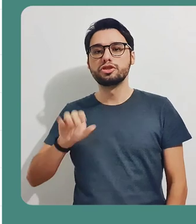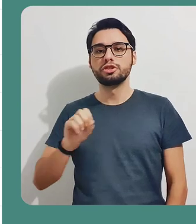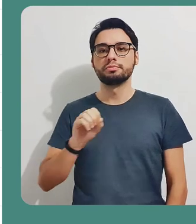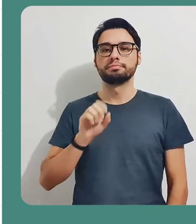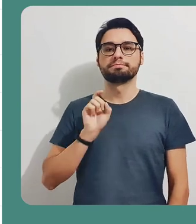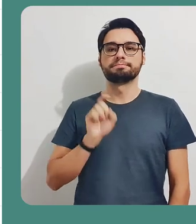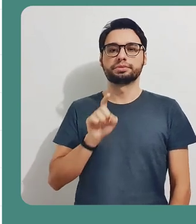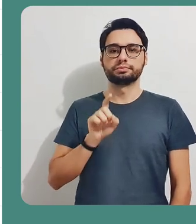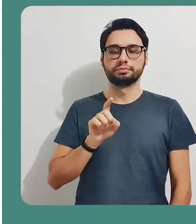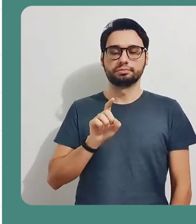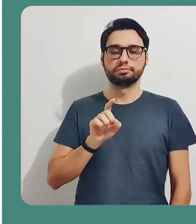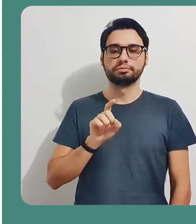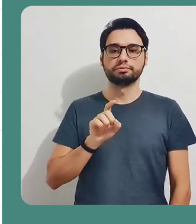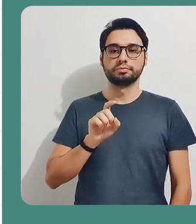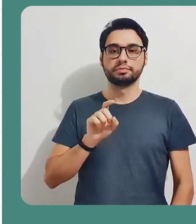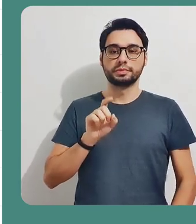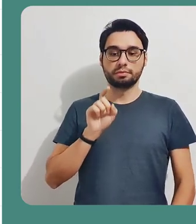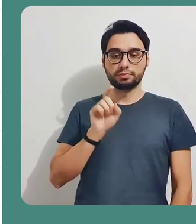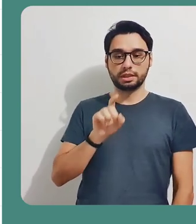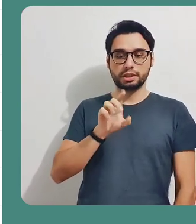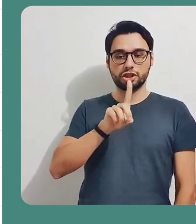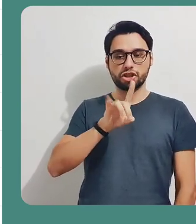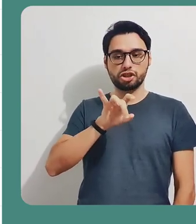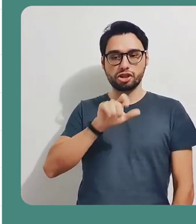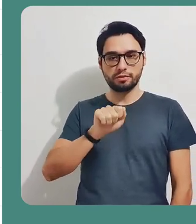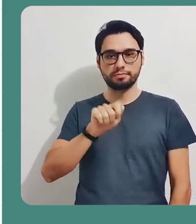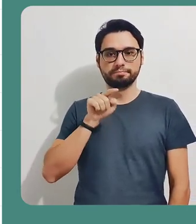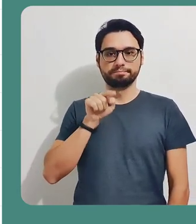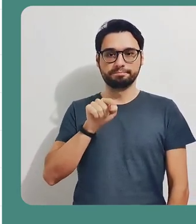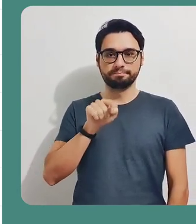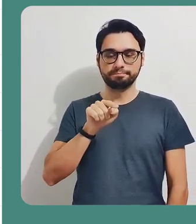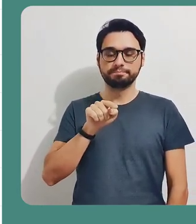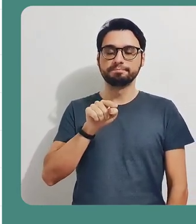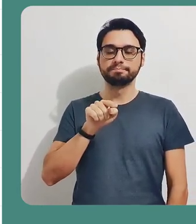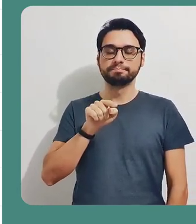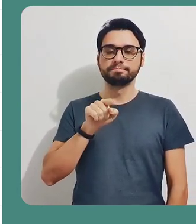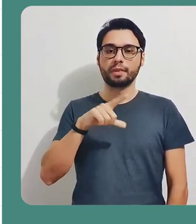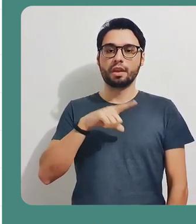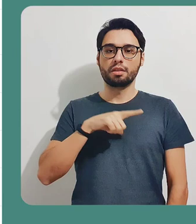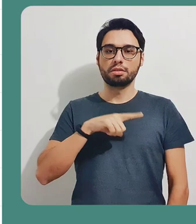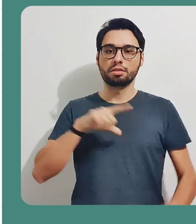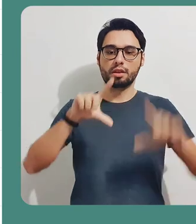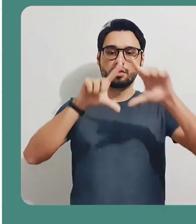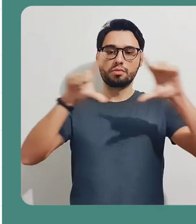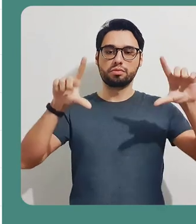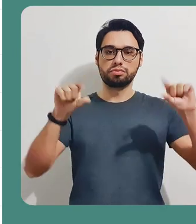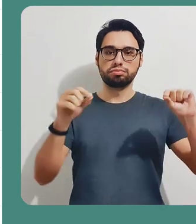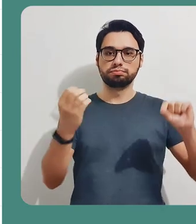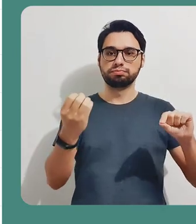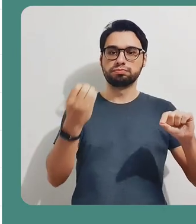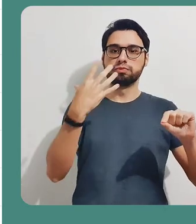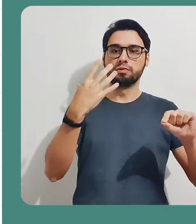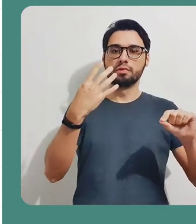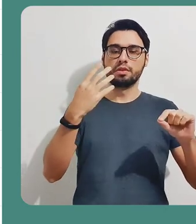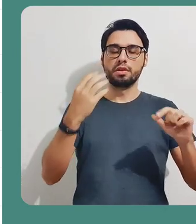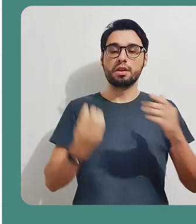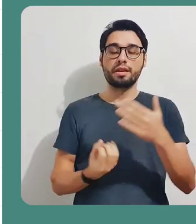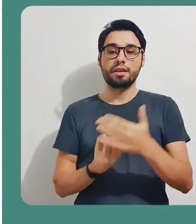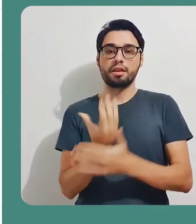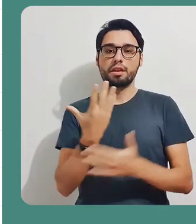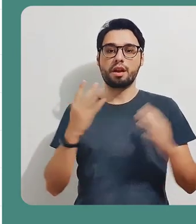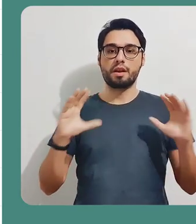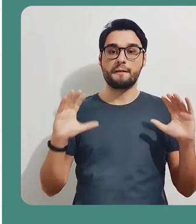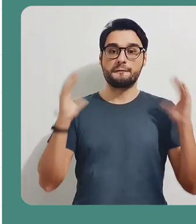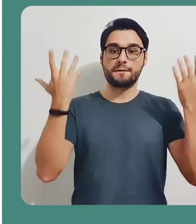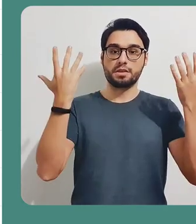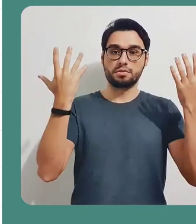webconferência nesta data. Então, basta eu clicar na data, e vai aparecer